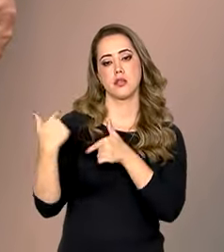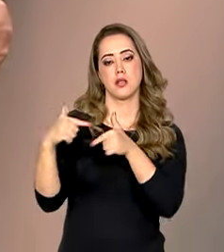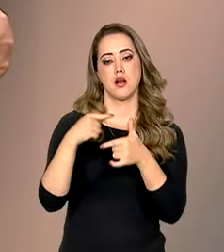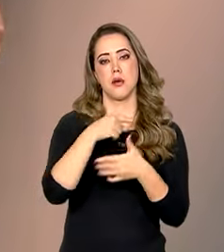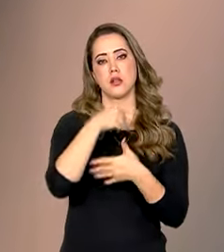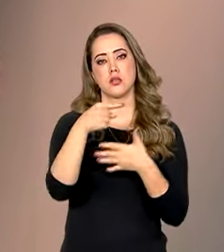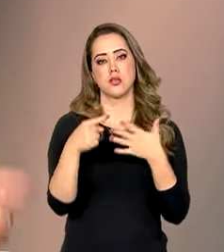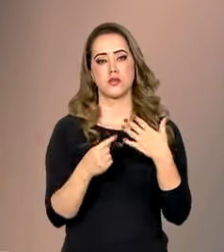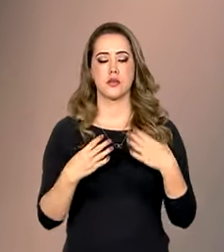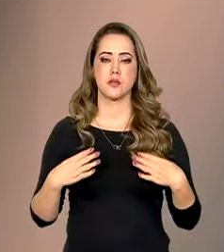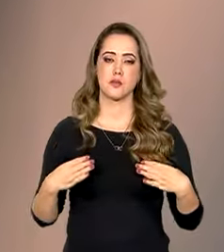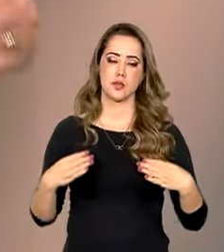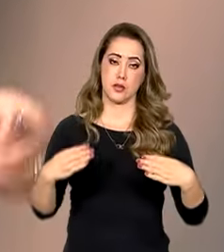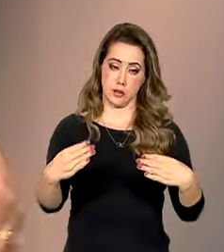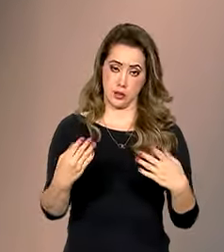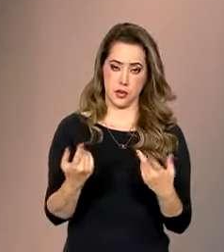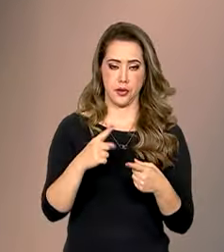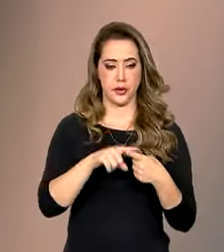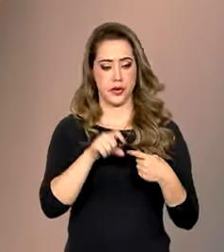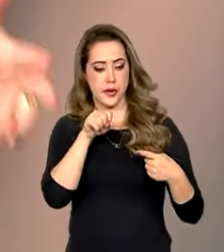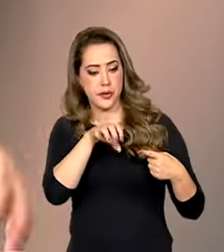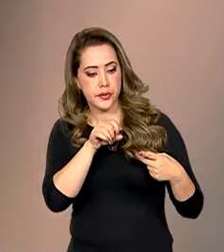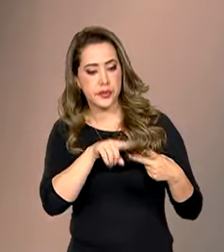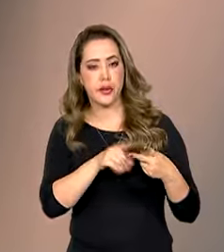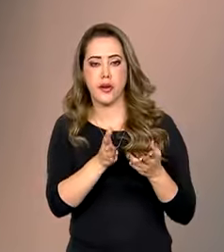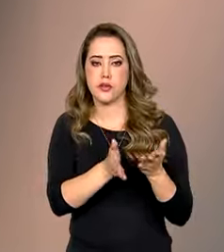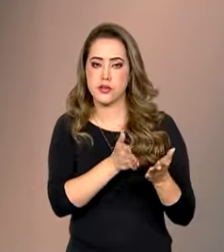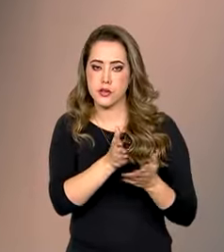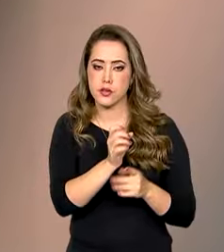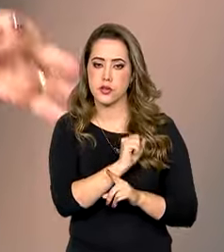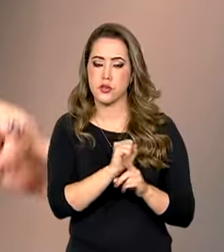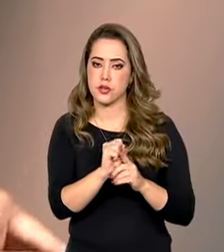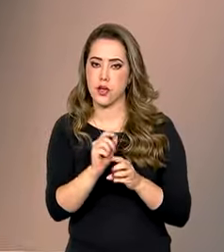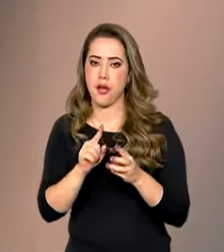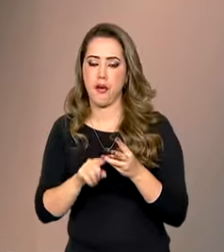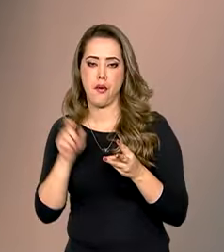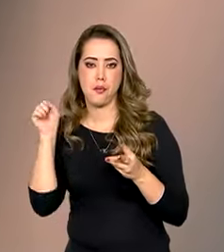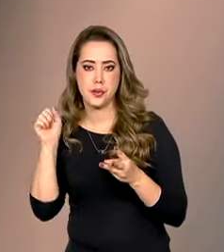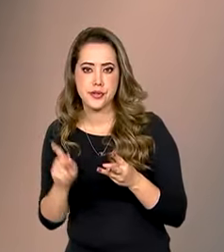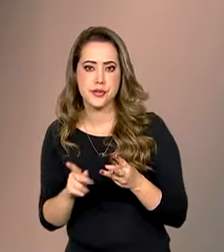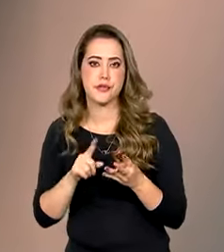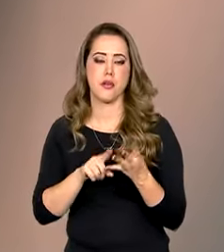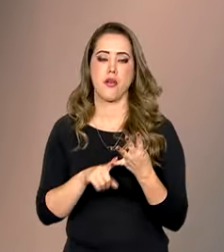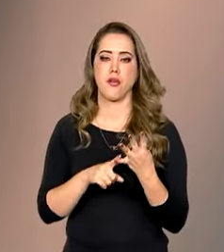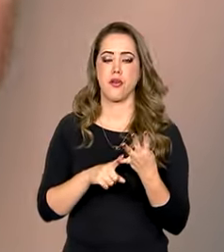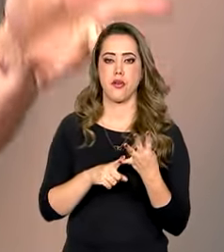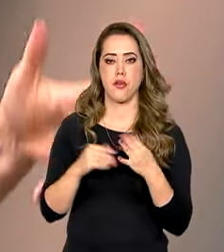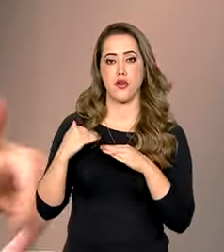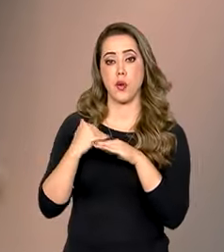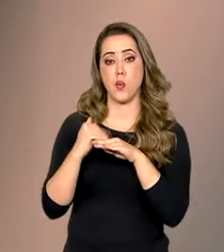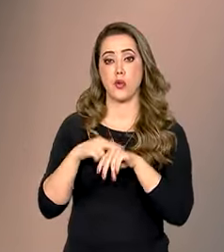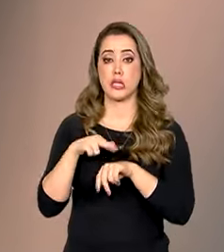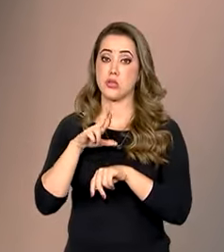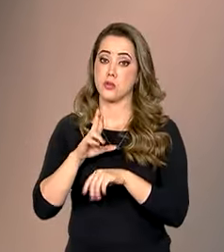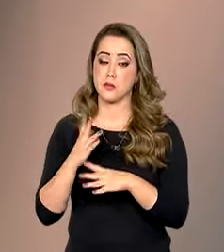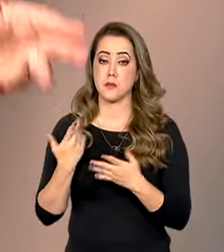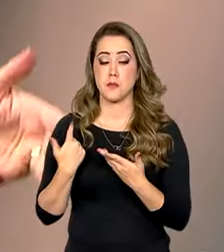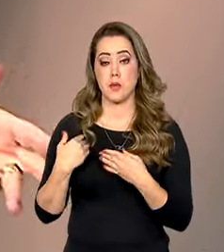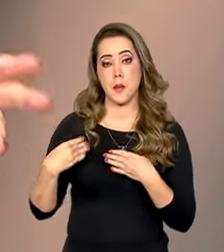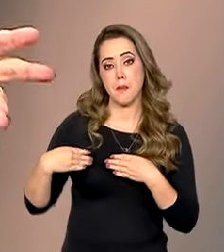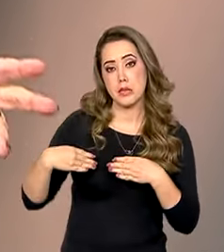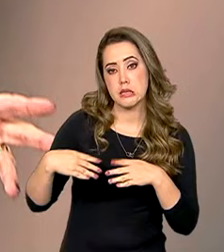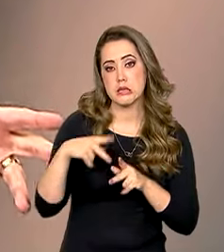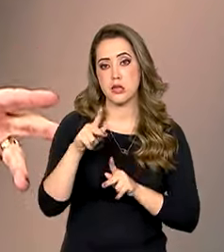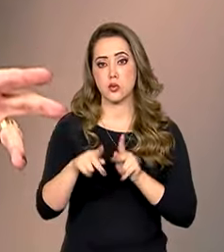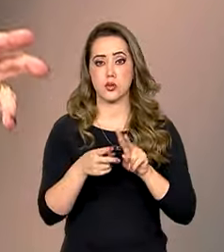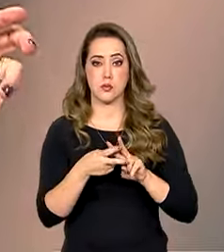diversos ministérios, educação, assistência social, previdência social, igualdade racial, Ministério